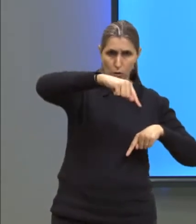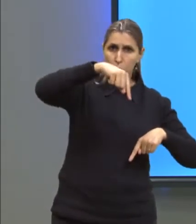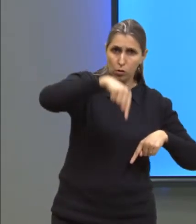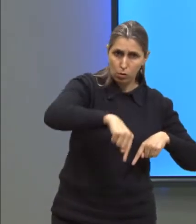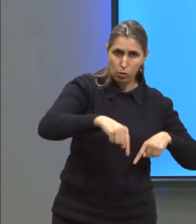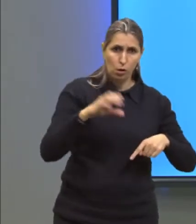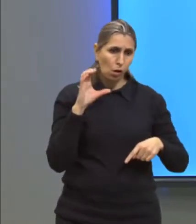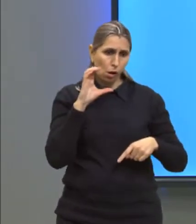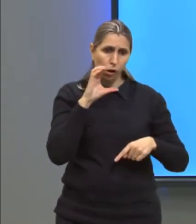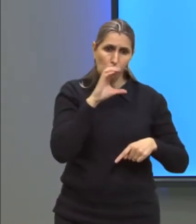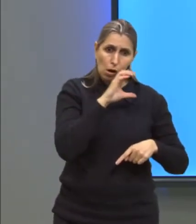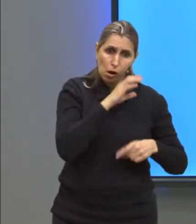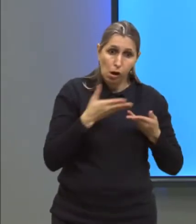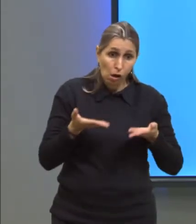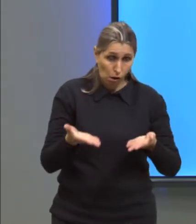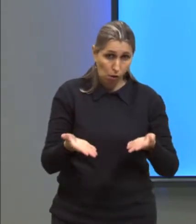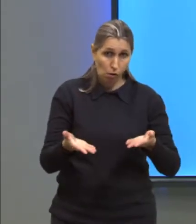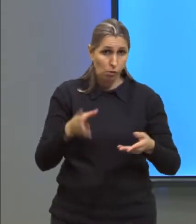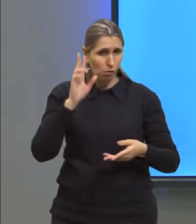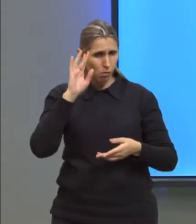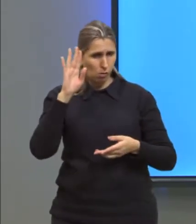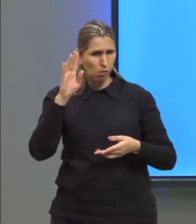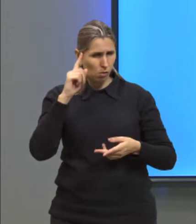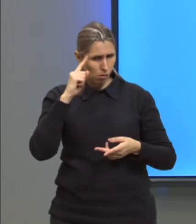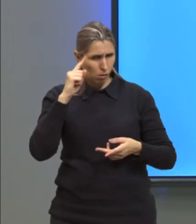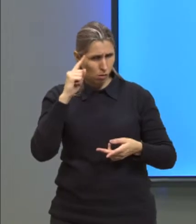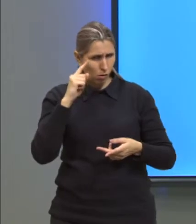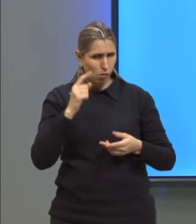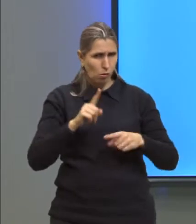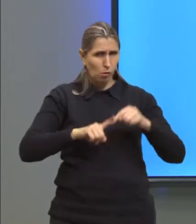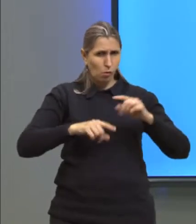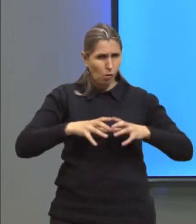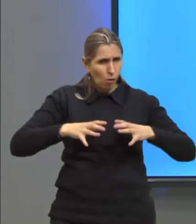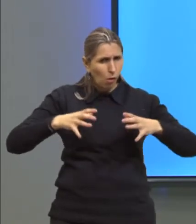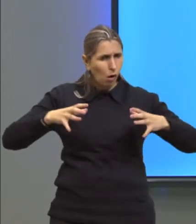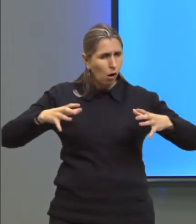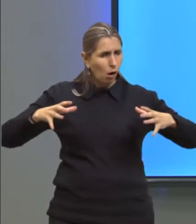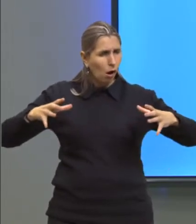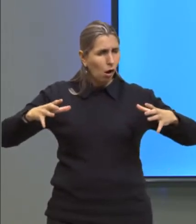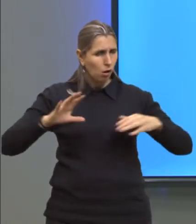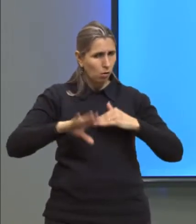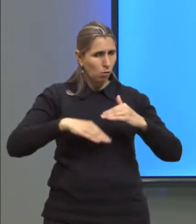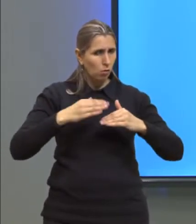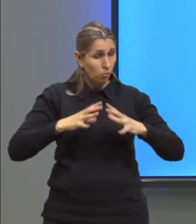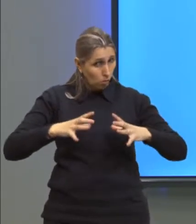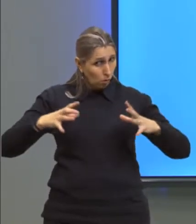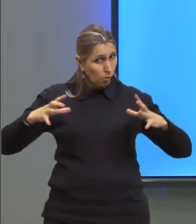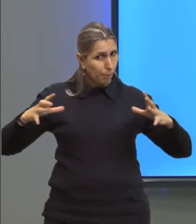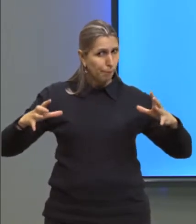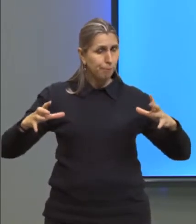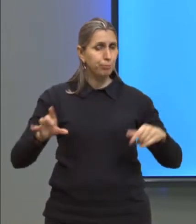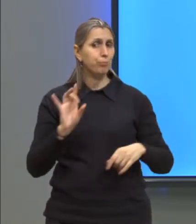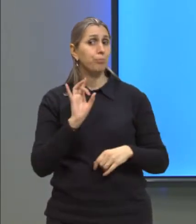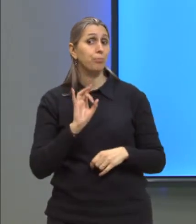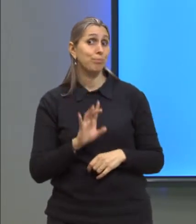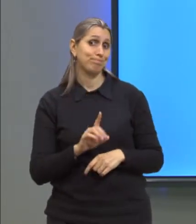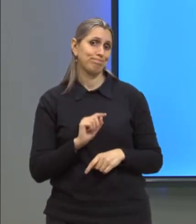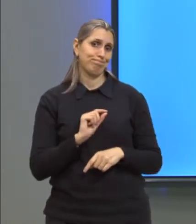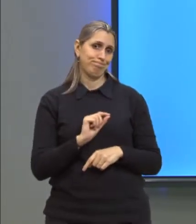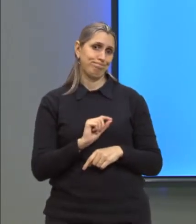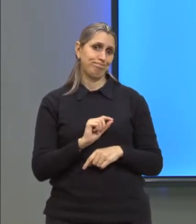está sendo aquecida, vamos imaginar que o material vai aumentar todo, certo? No seu total. Só que,